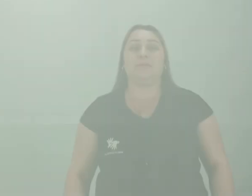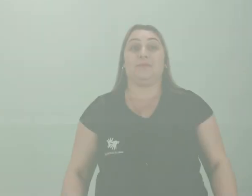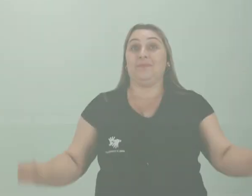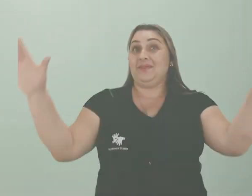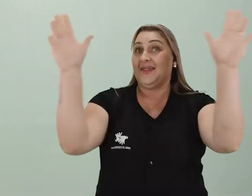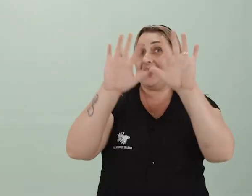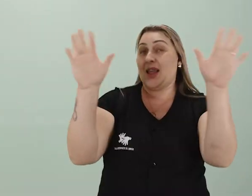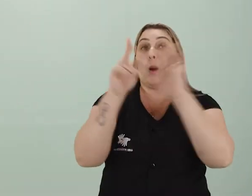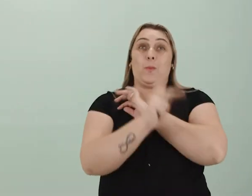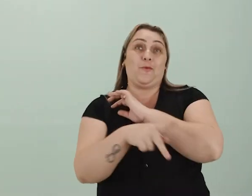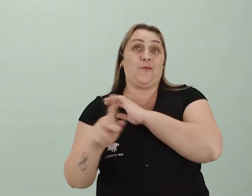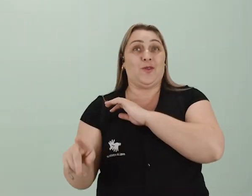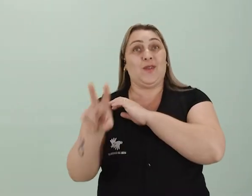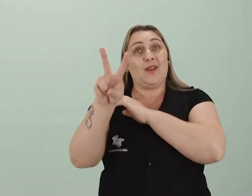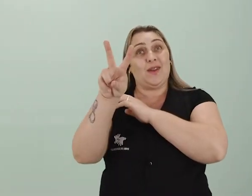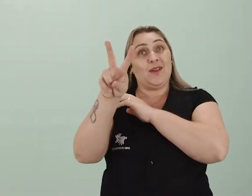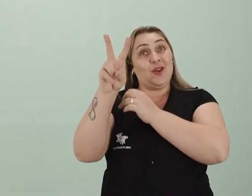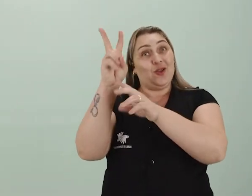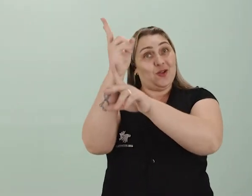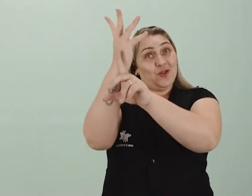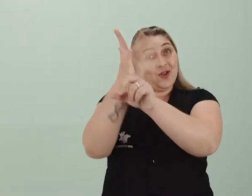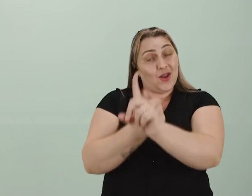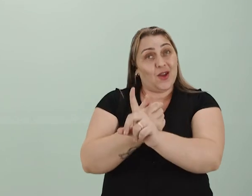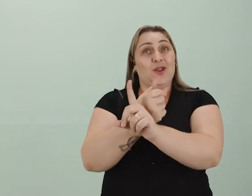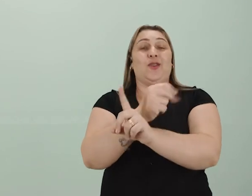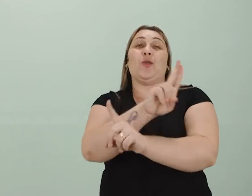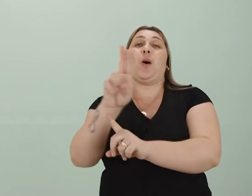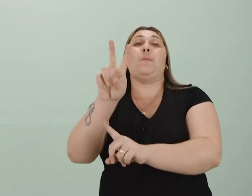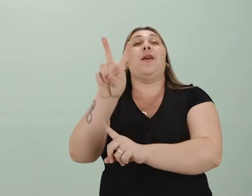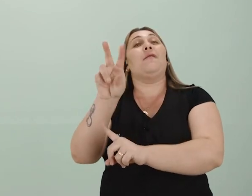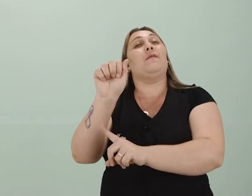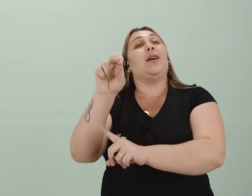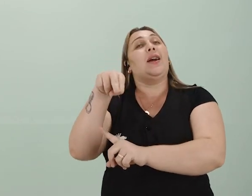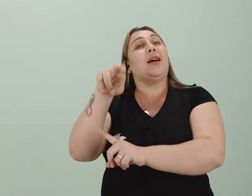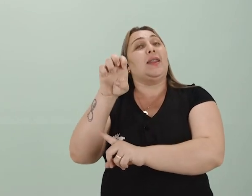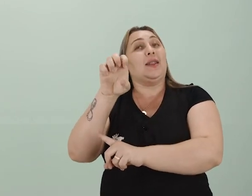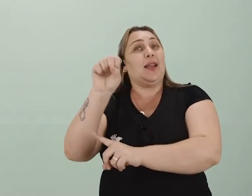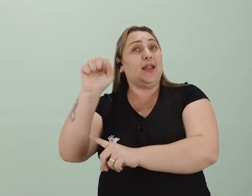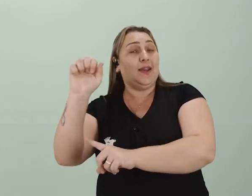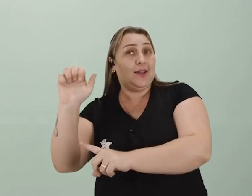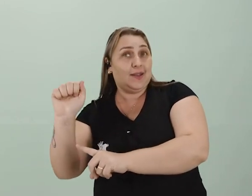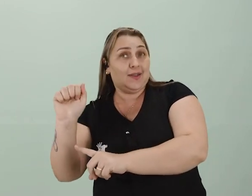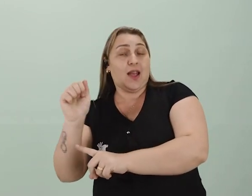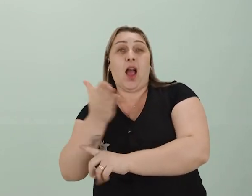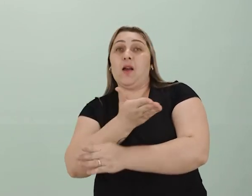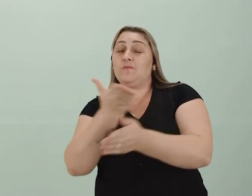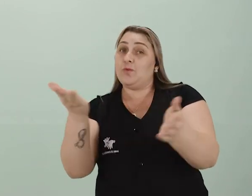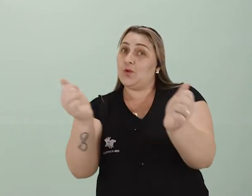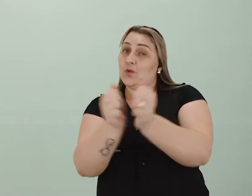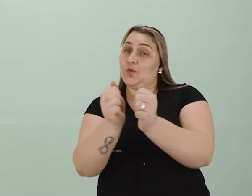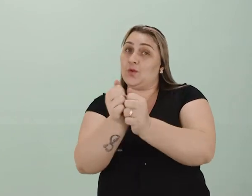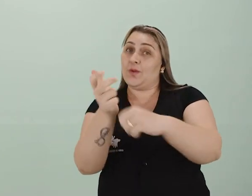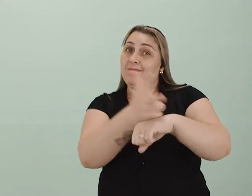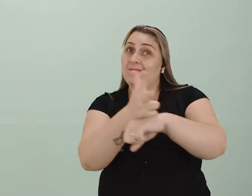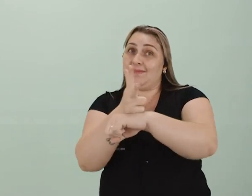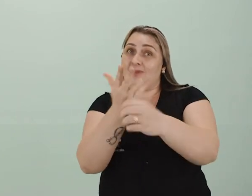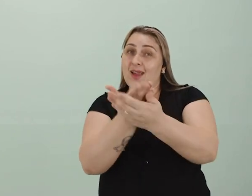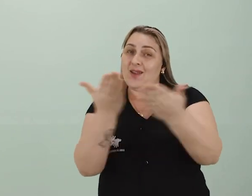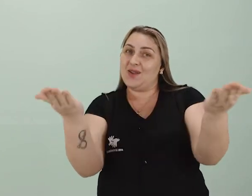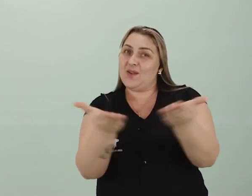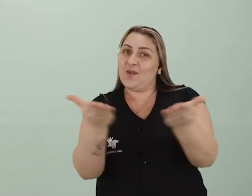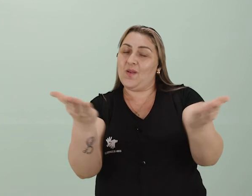Olá, eu sou professora de arte, me chamo Vanessa de Oliveira e vou acompanhar você na videoaula de hoje.